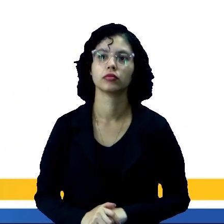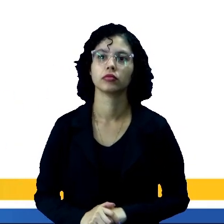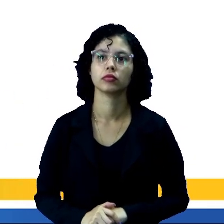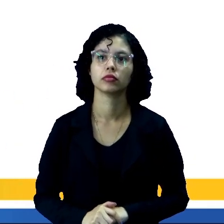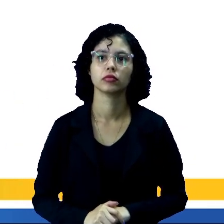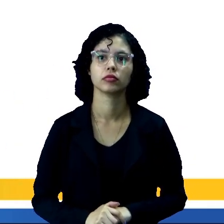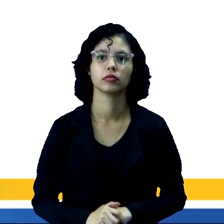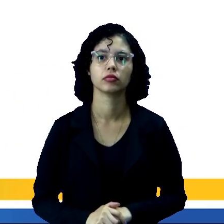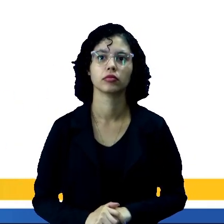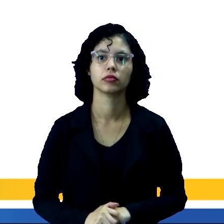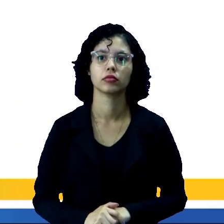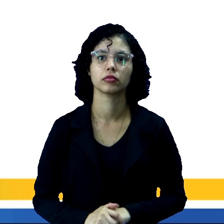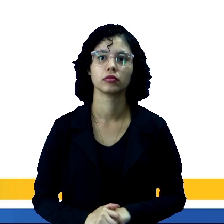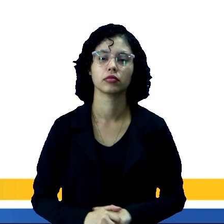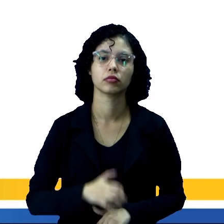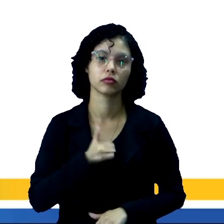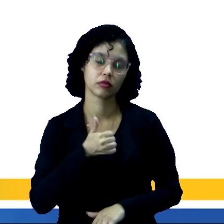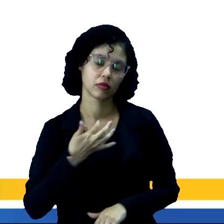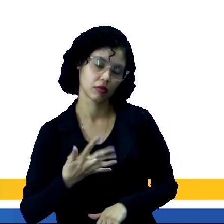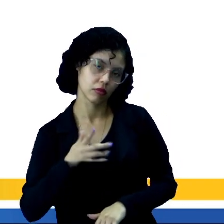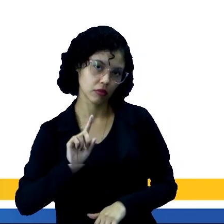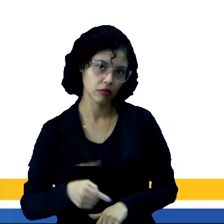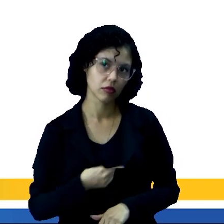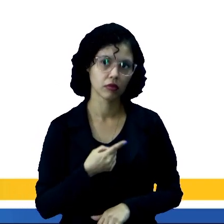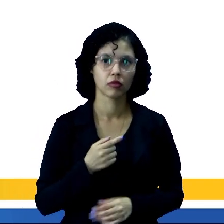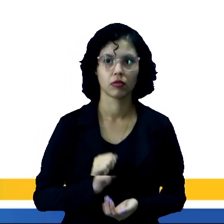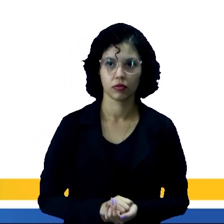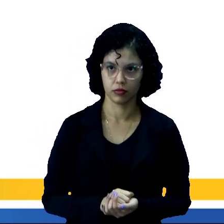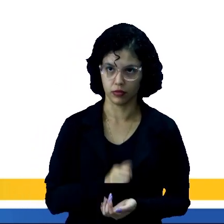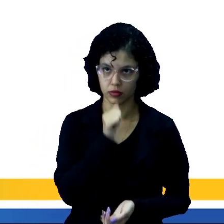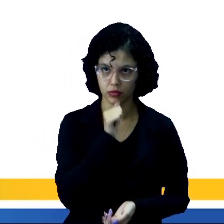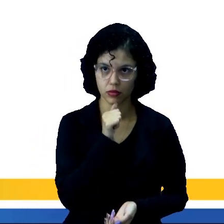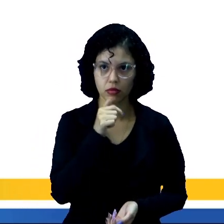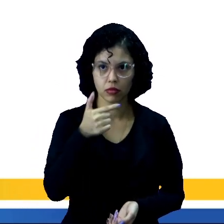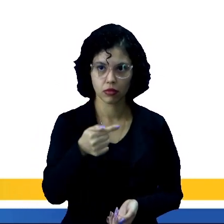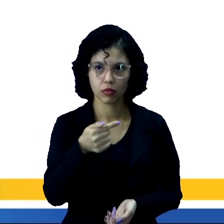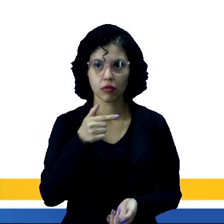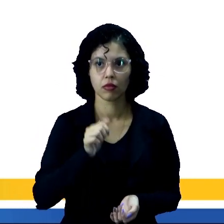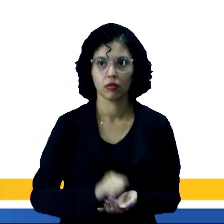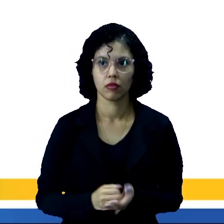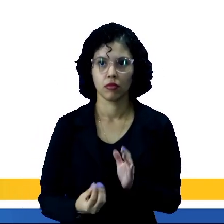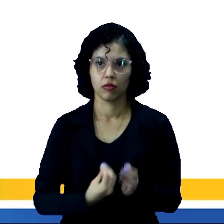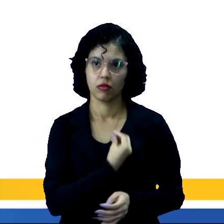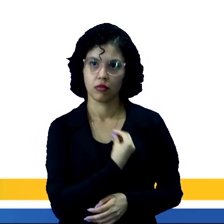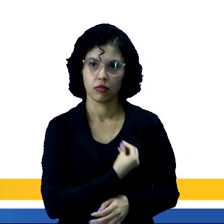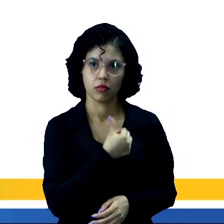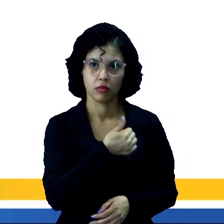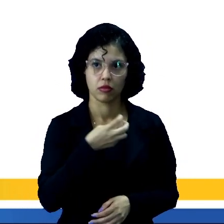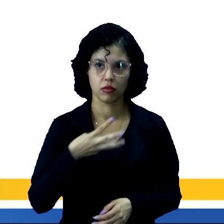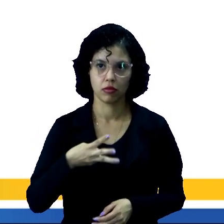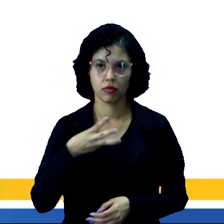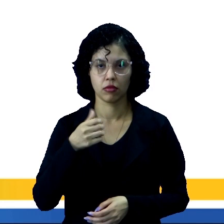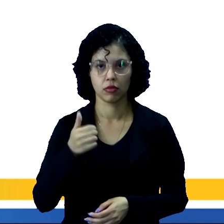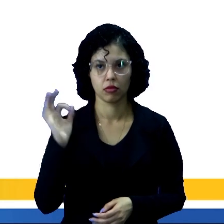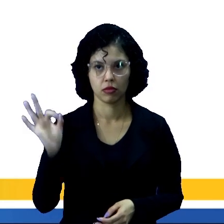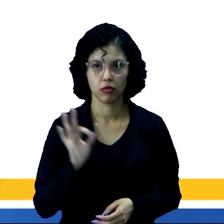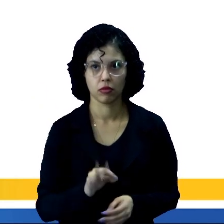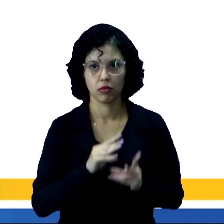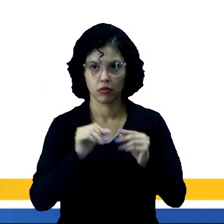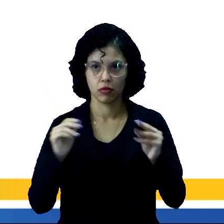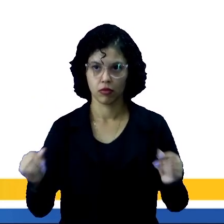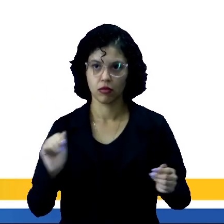Há 14,4 mil representantes de sete povos indígenas vivendo em 13% do